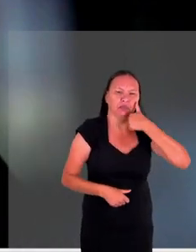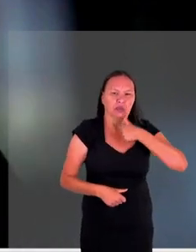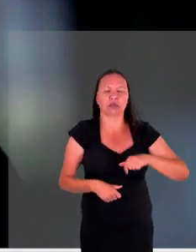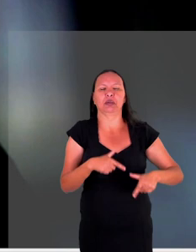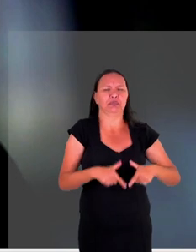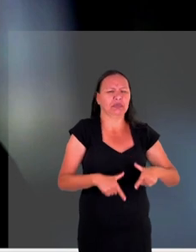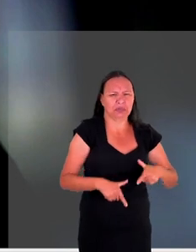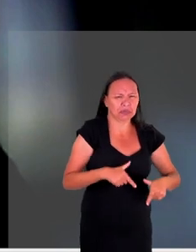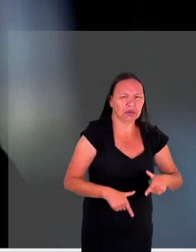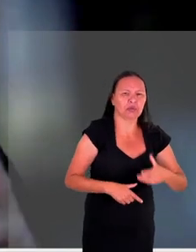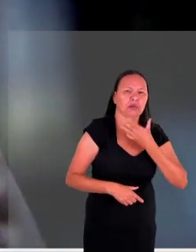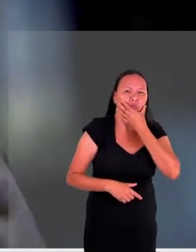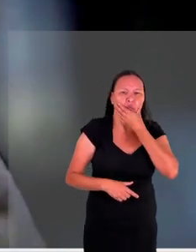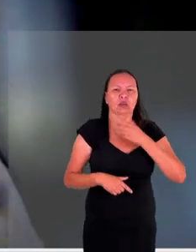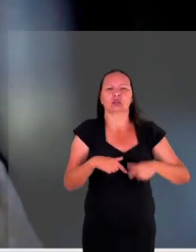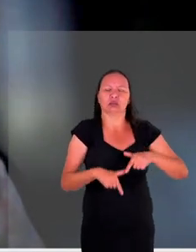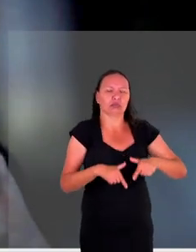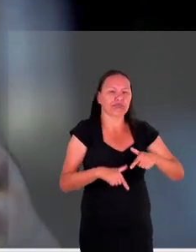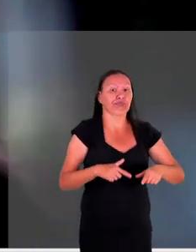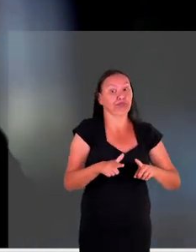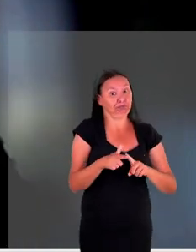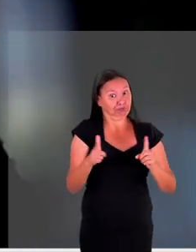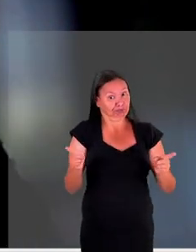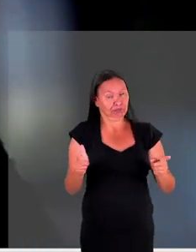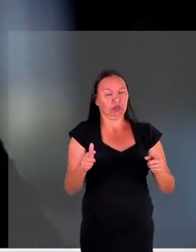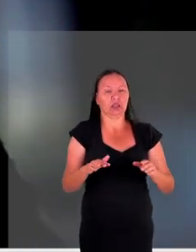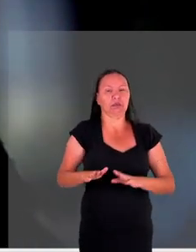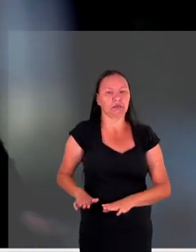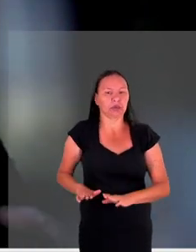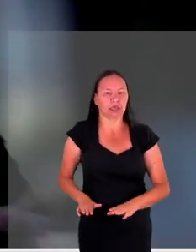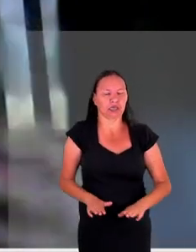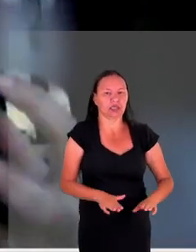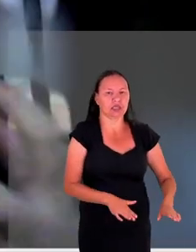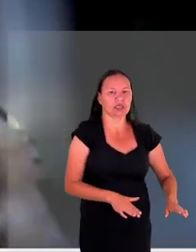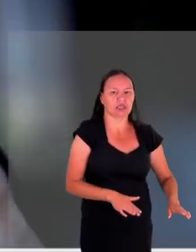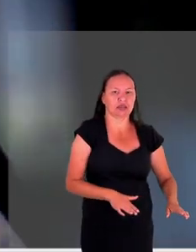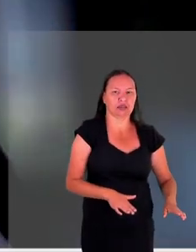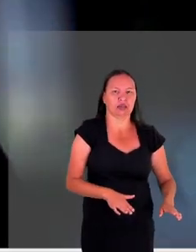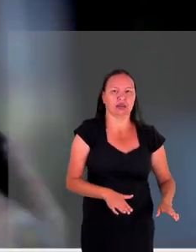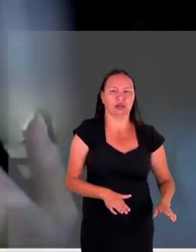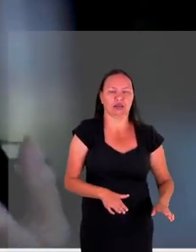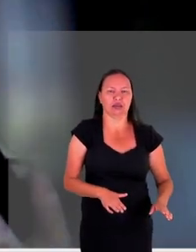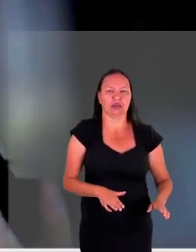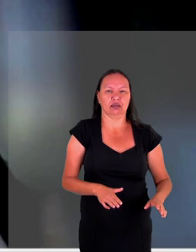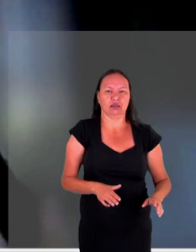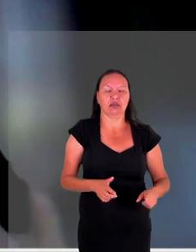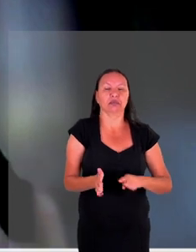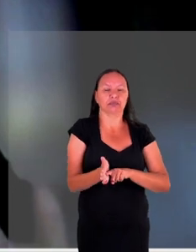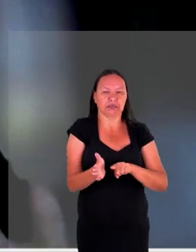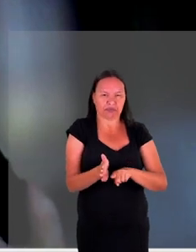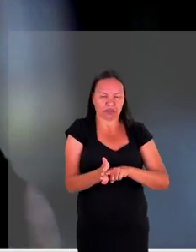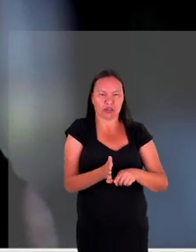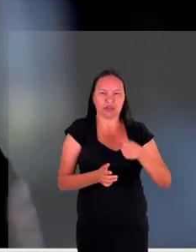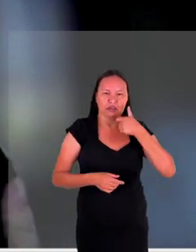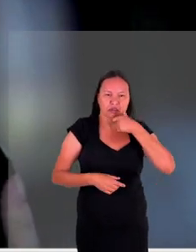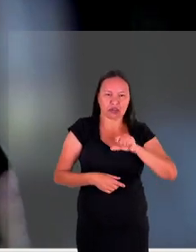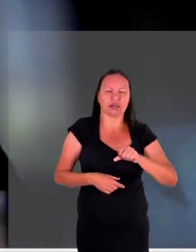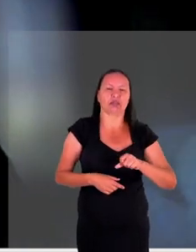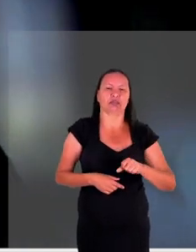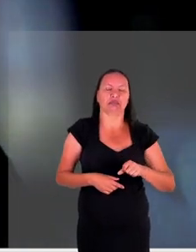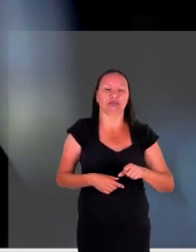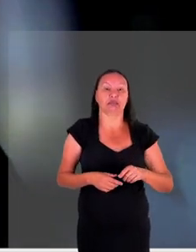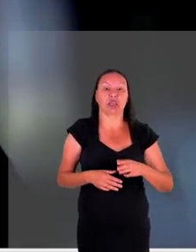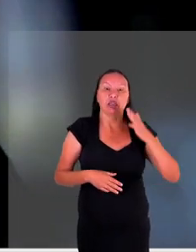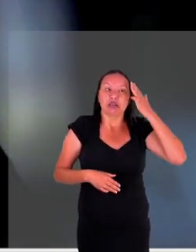homens né então para crianças a gente sempre tem essa pergunta as crianças as mulheres e a gente